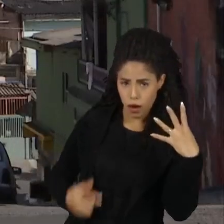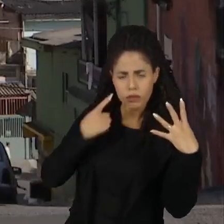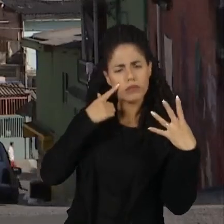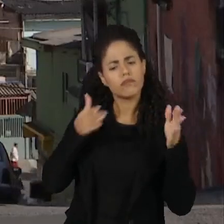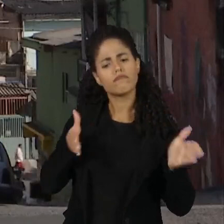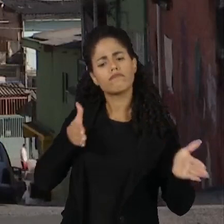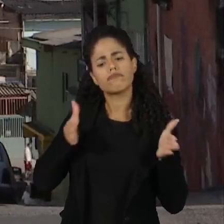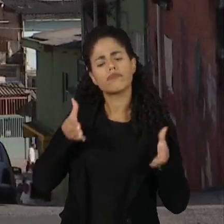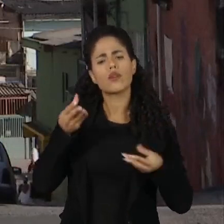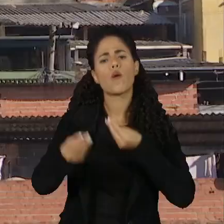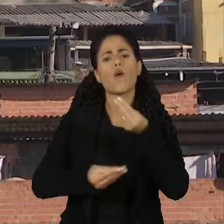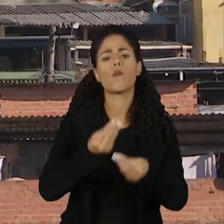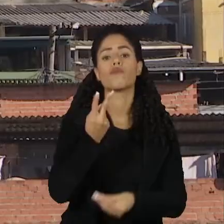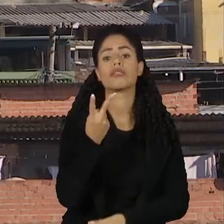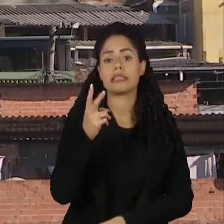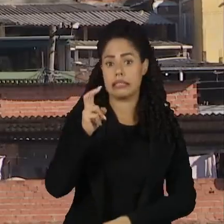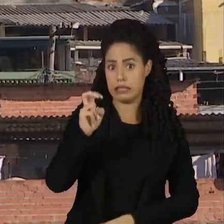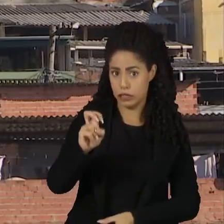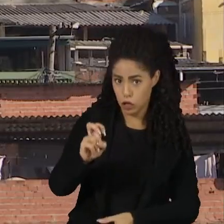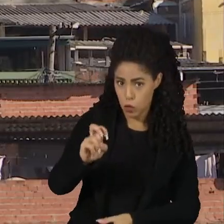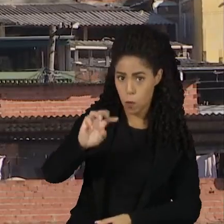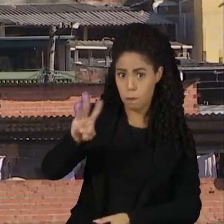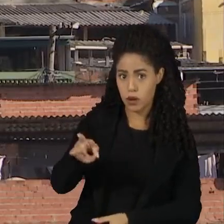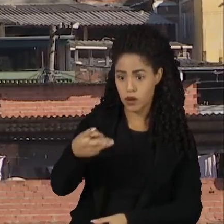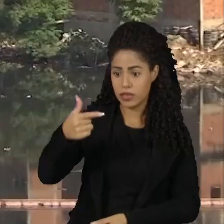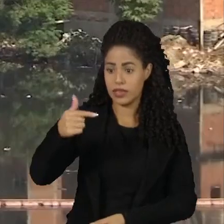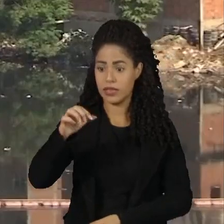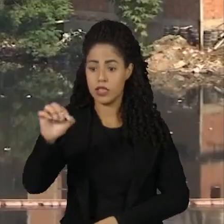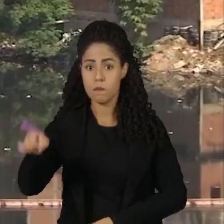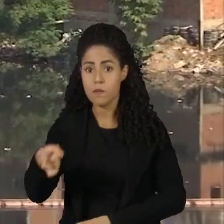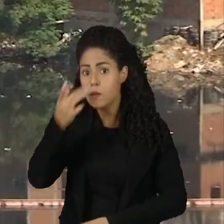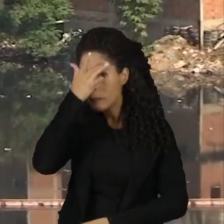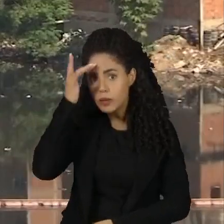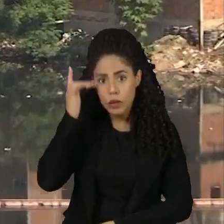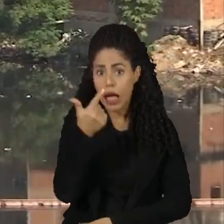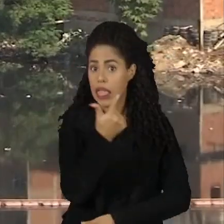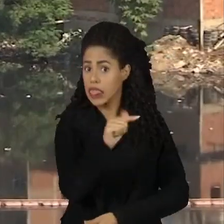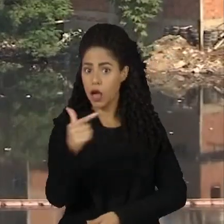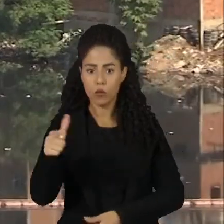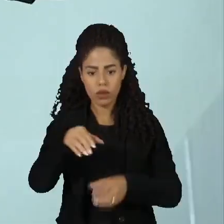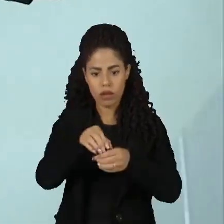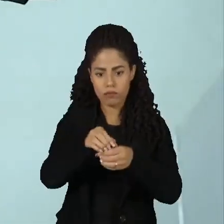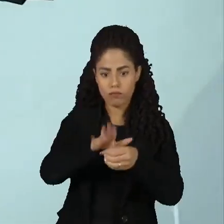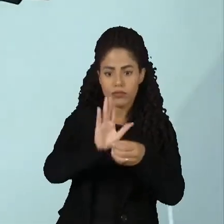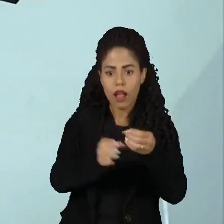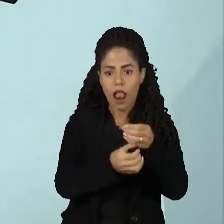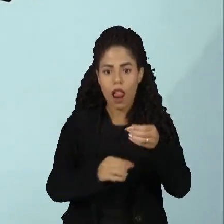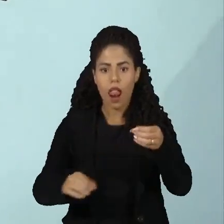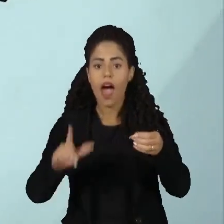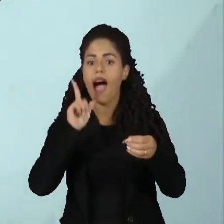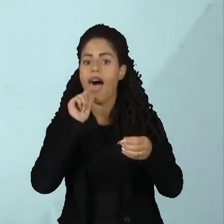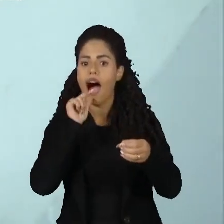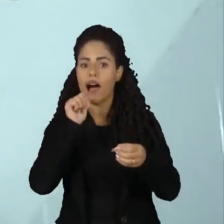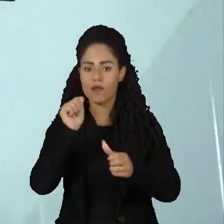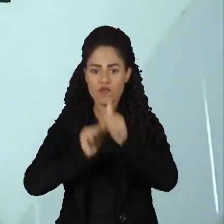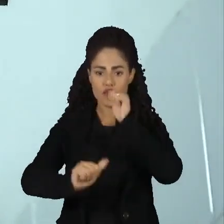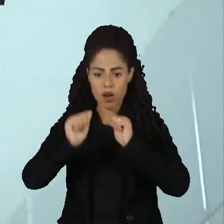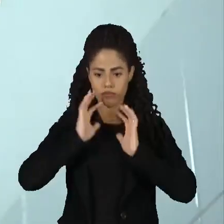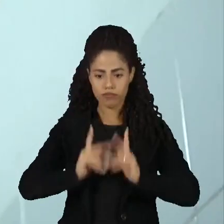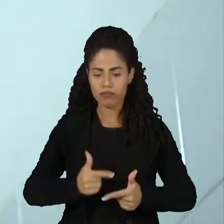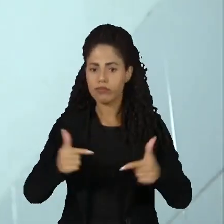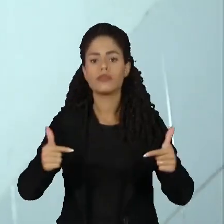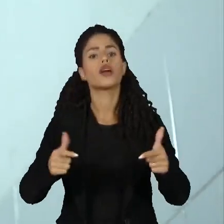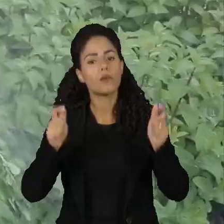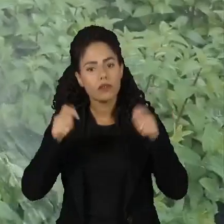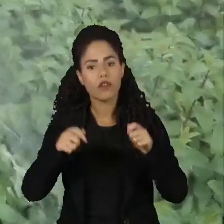patamar, 25 milhões e 700 mil pessoas que não têm acesso à água potável hoje poderiam passar a usufruir